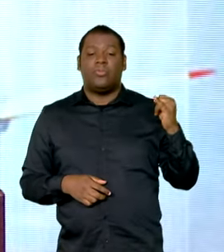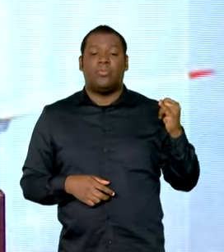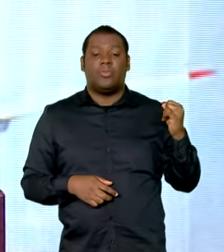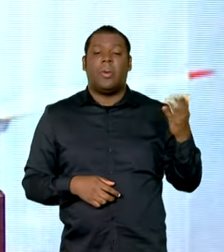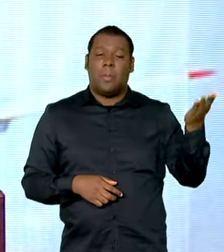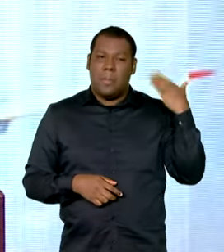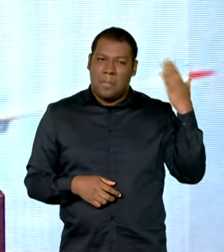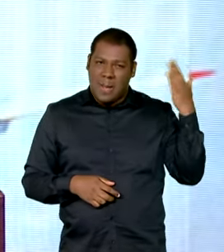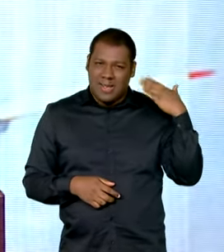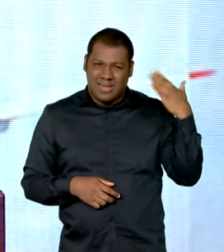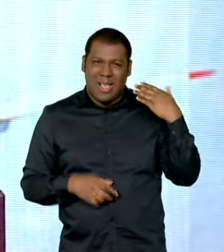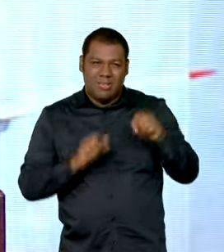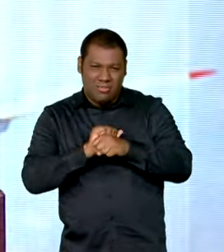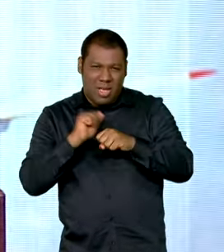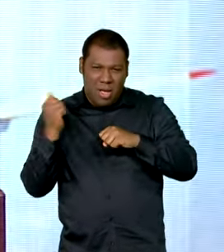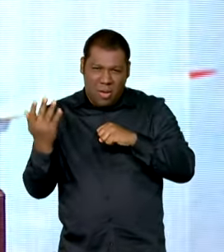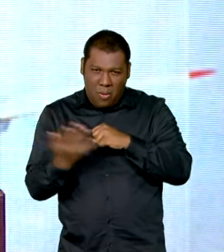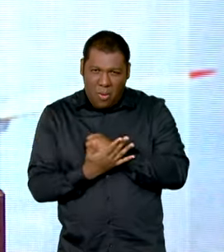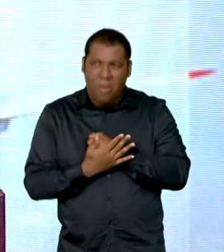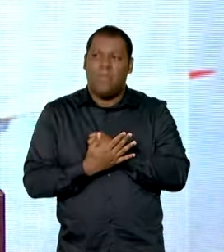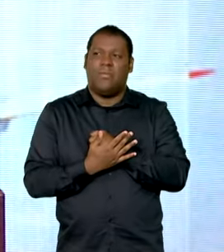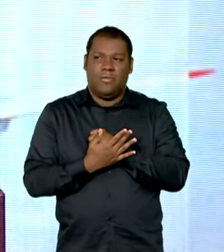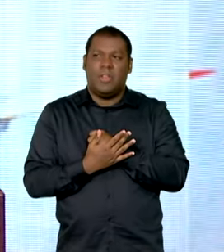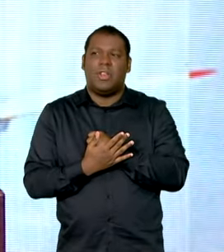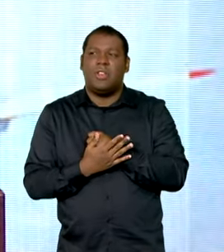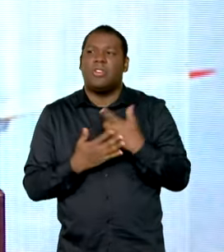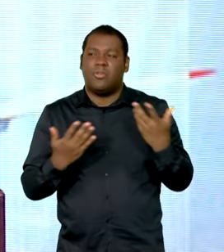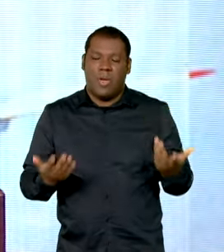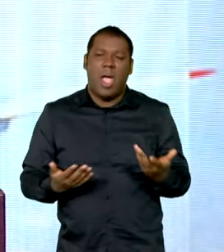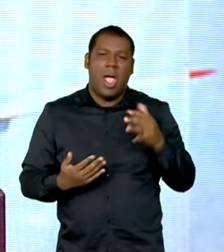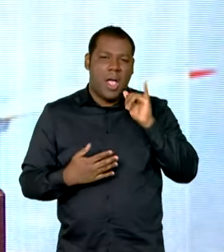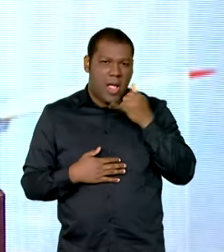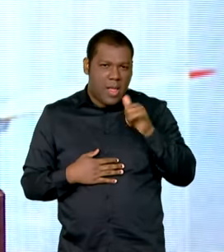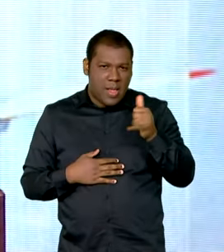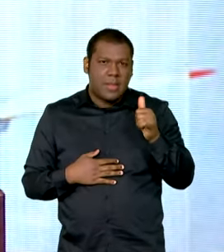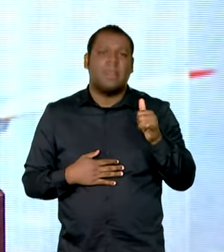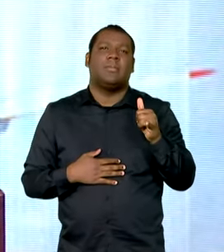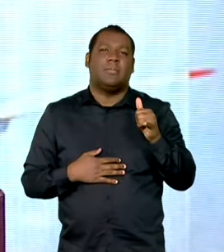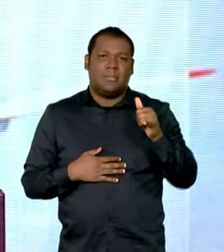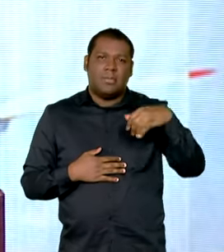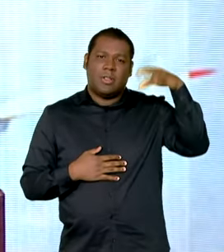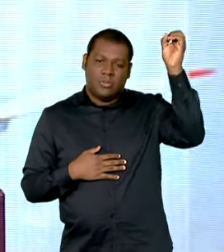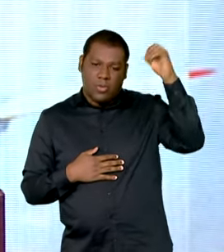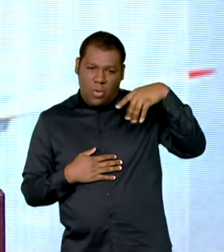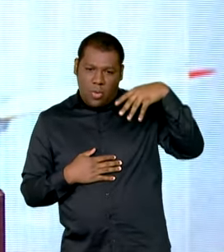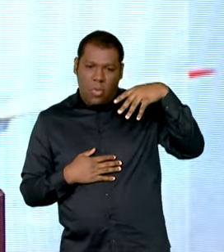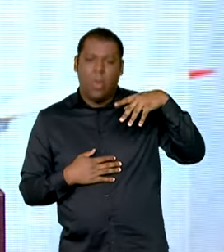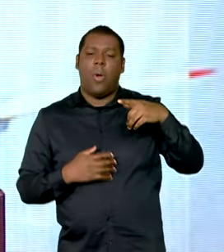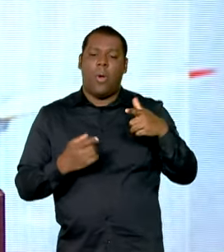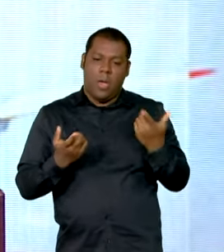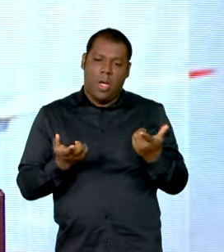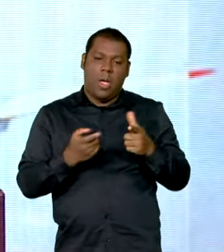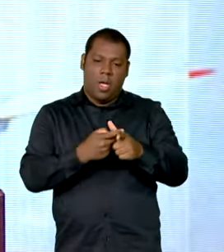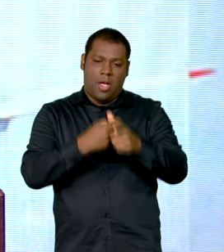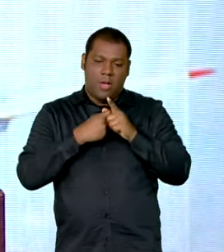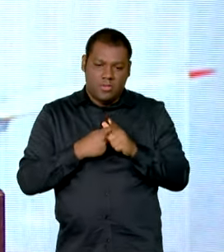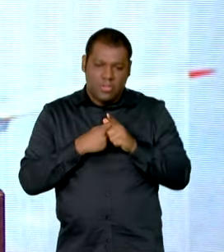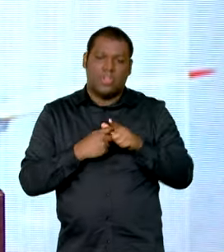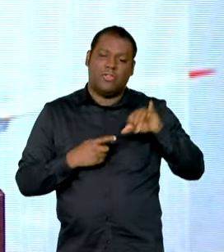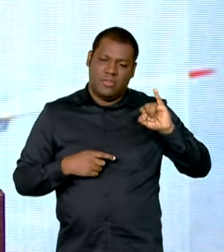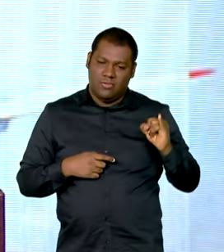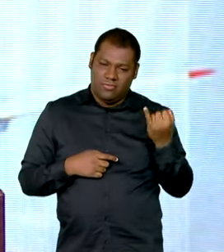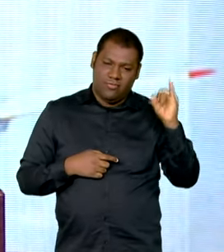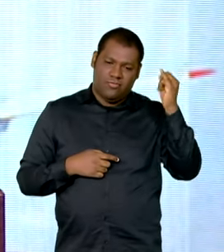o Covid-19 e durante a escassez hídrica para minimizar e impedir